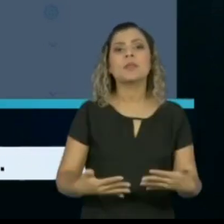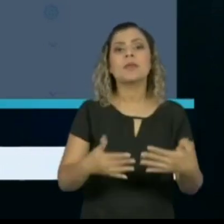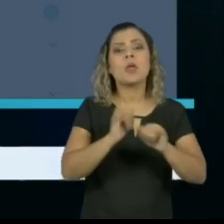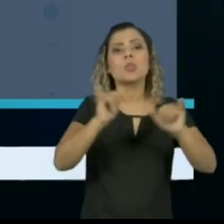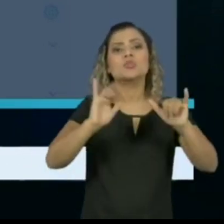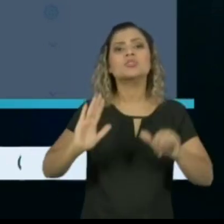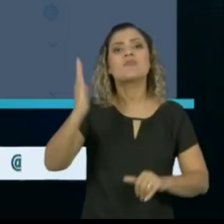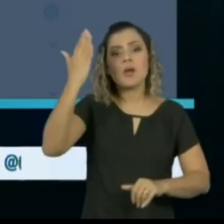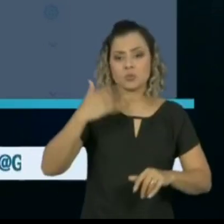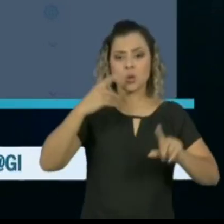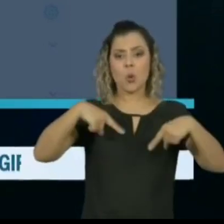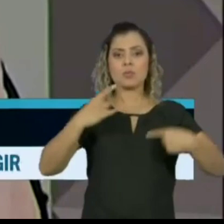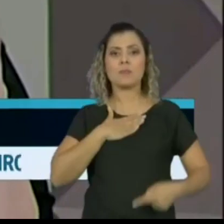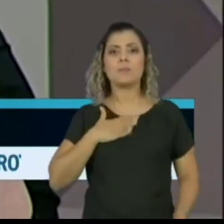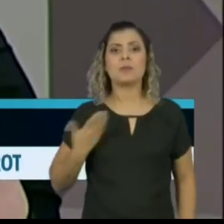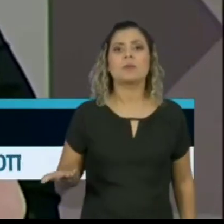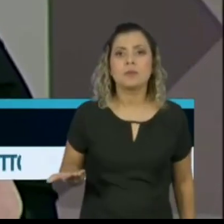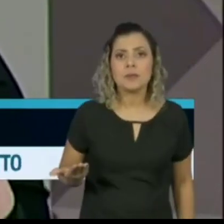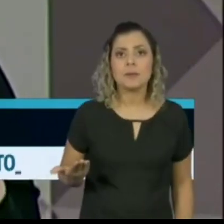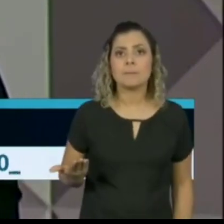as notícias falsas contra ela.